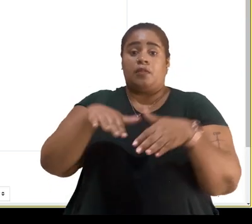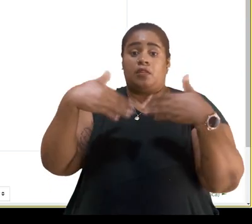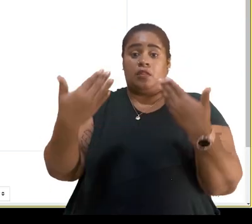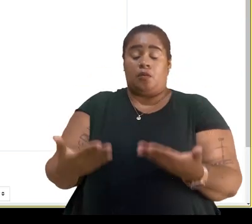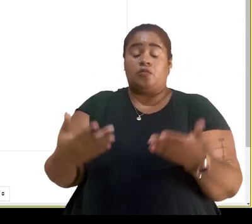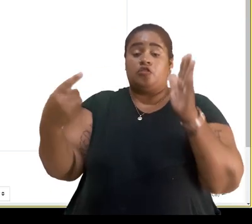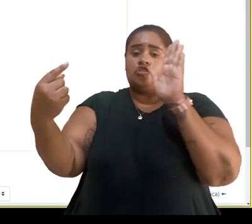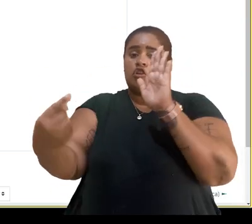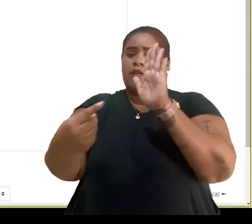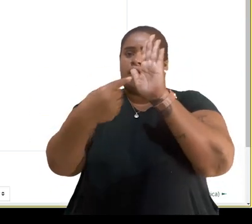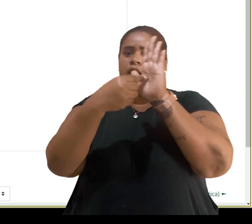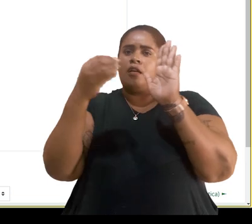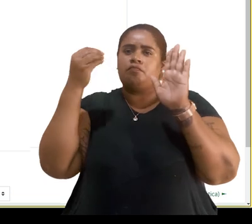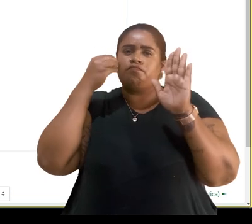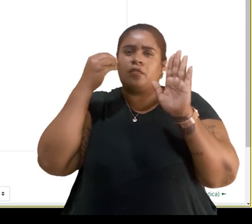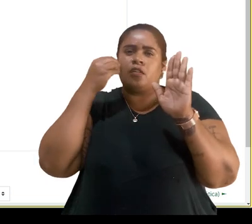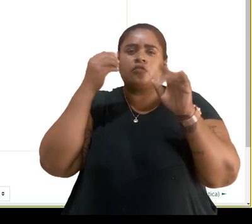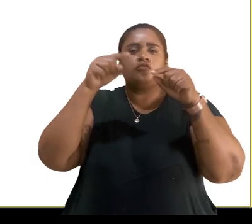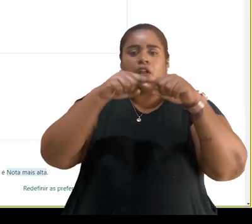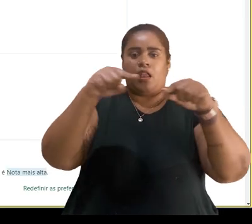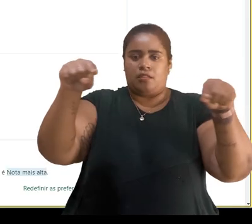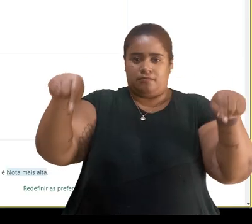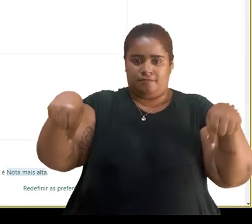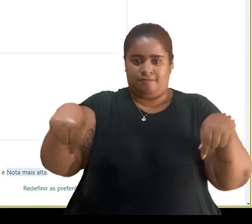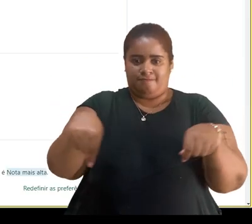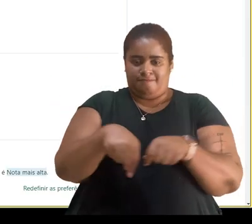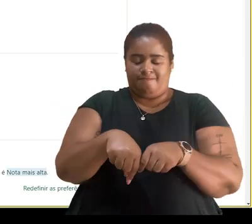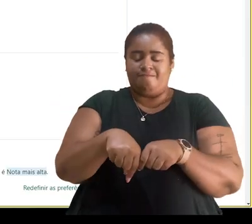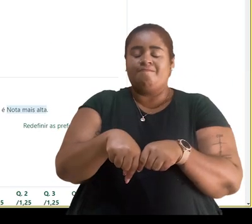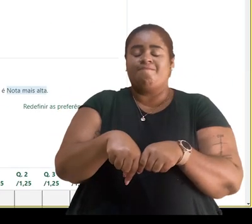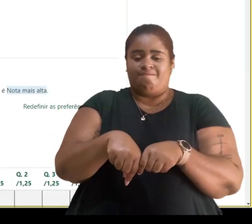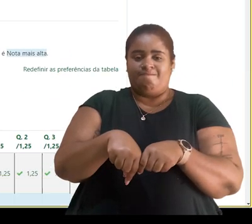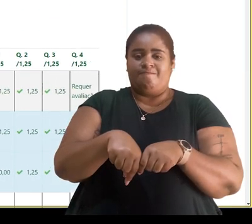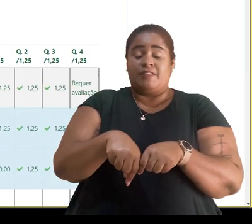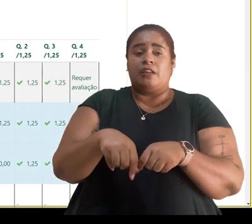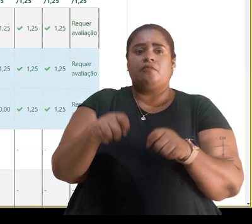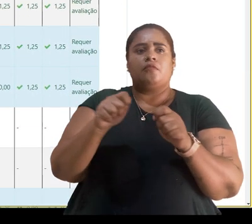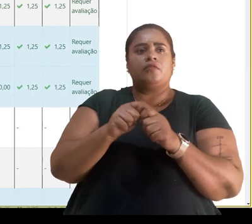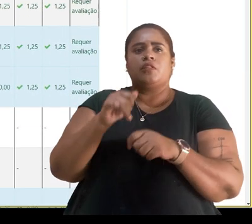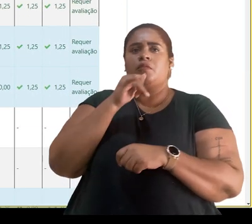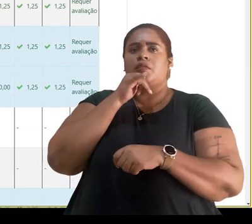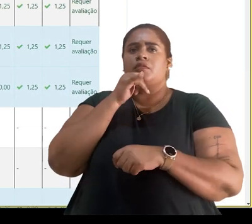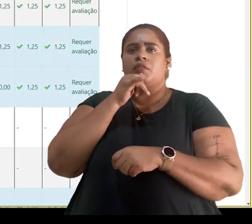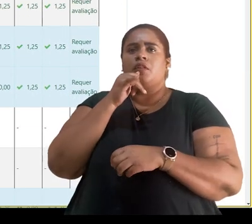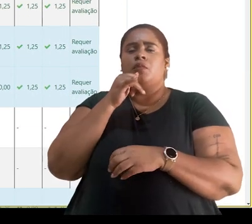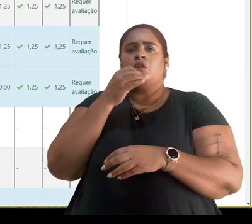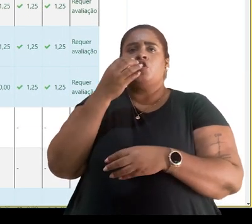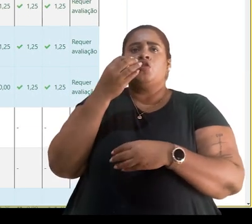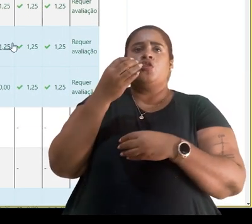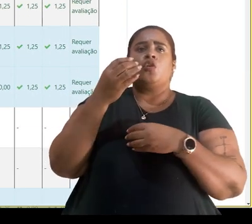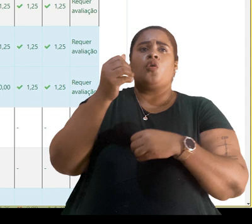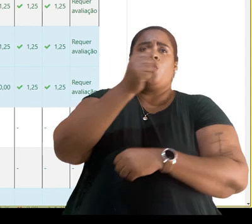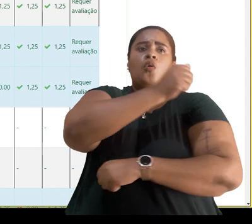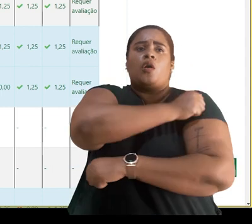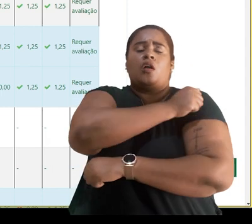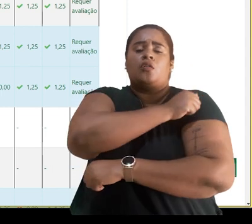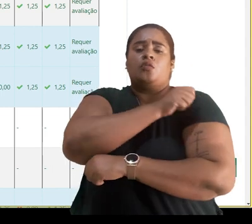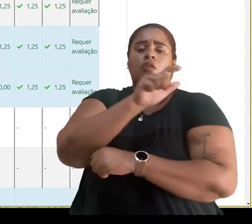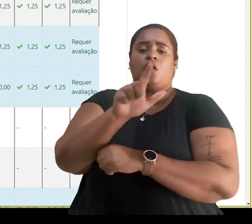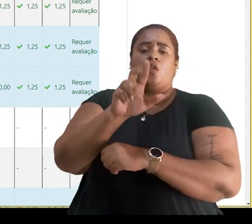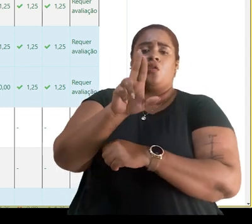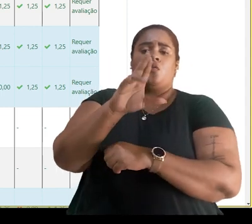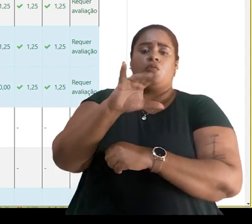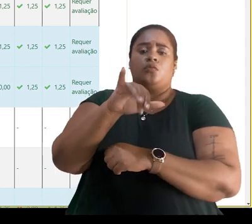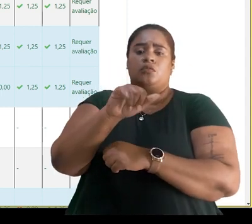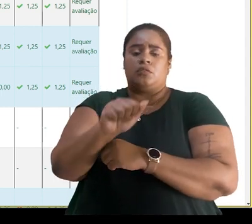Então, clicamos aqui nas tentativas da turma e vamos fazer um exemplo aqui com